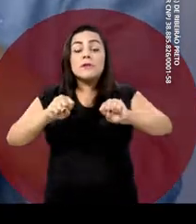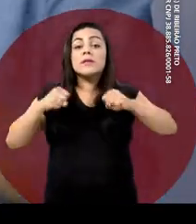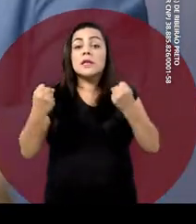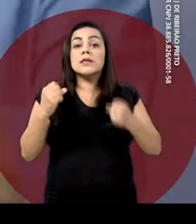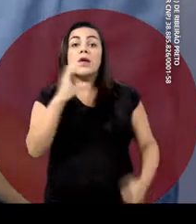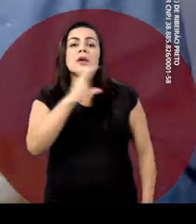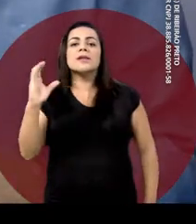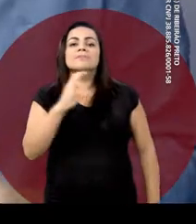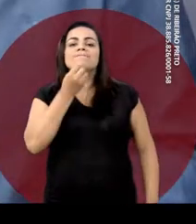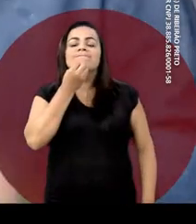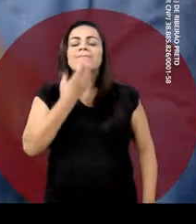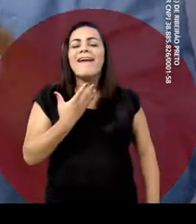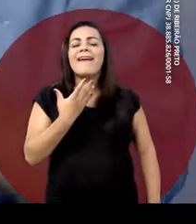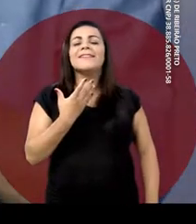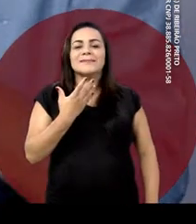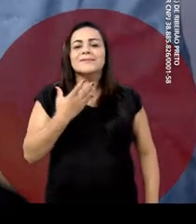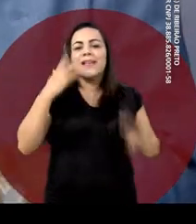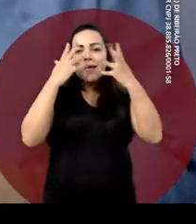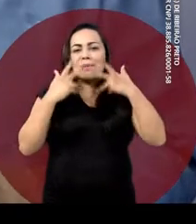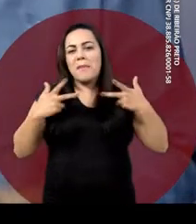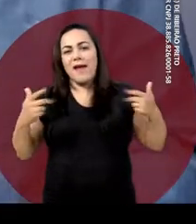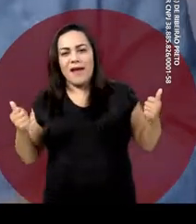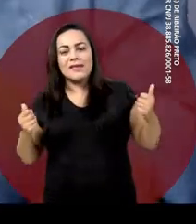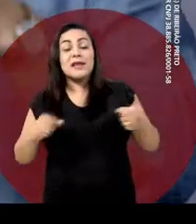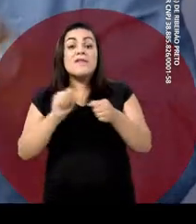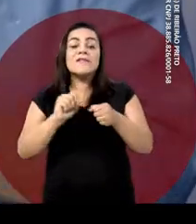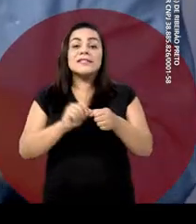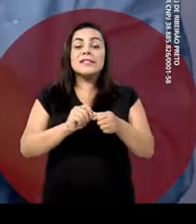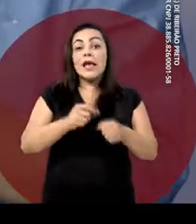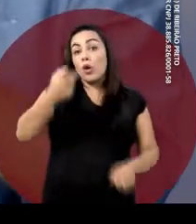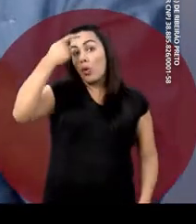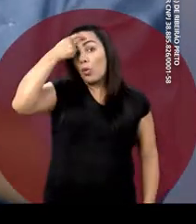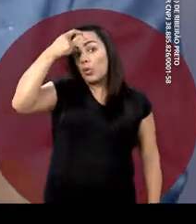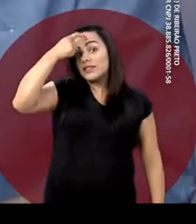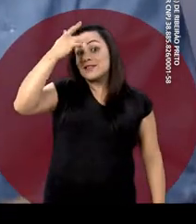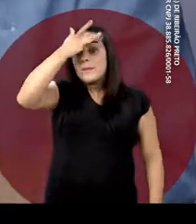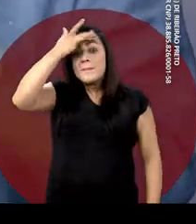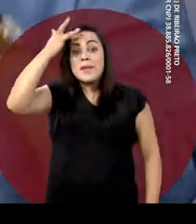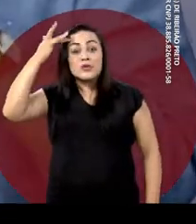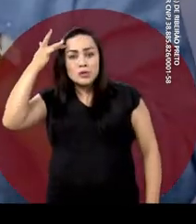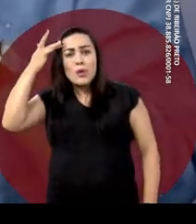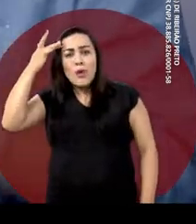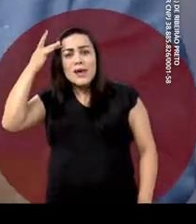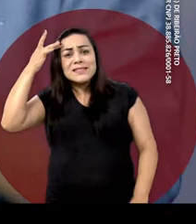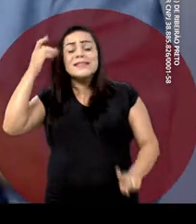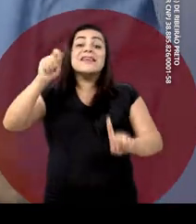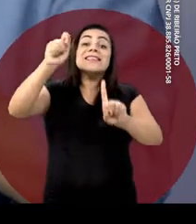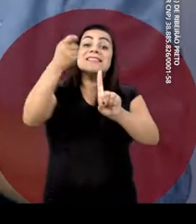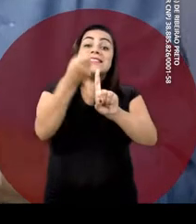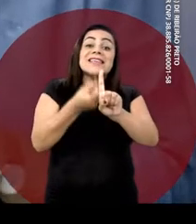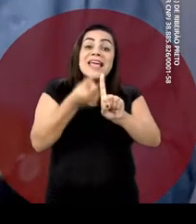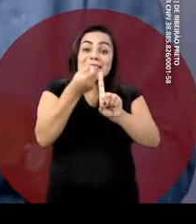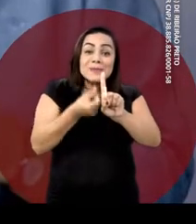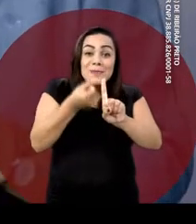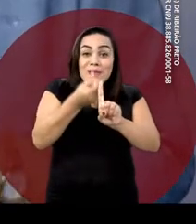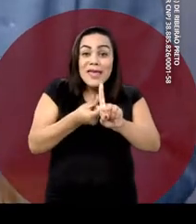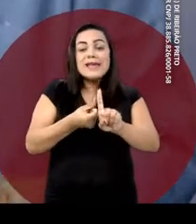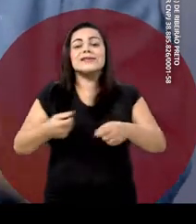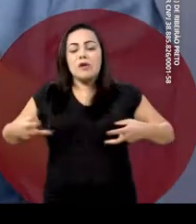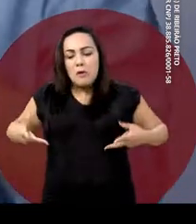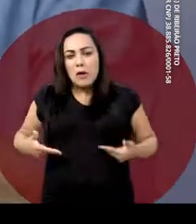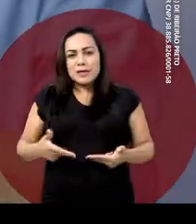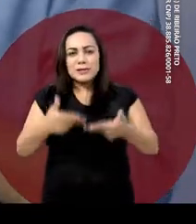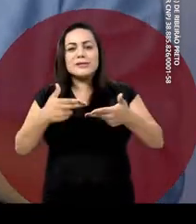coordenadoria do bem-estar animal, aprimorar o castramóvel, estabelecer campanhas públicas semestrais de castração e